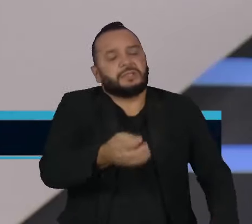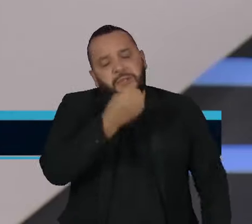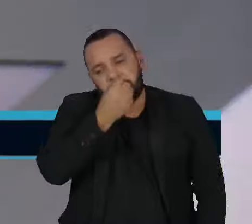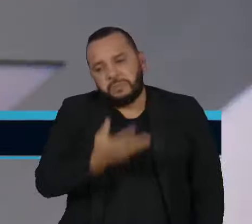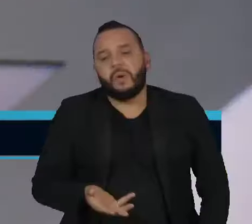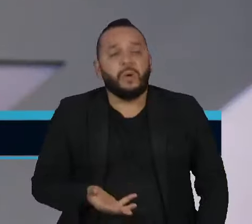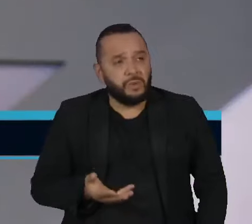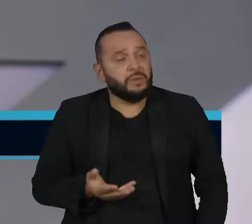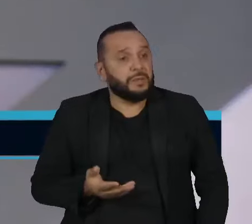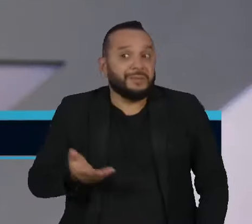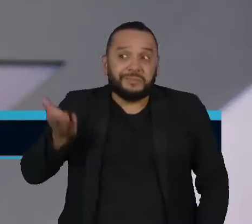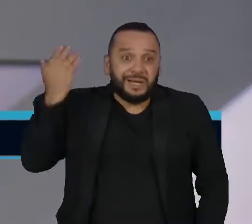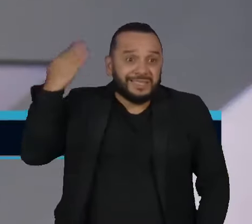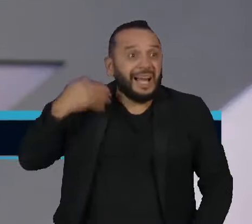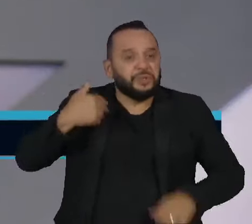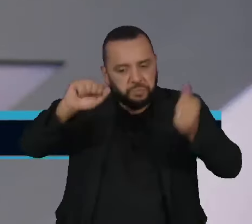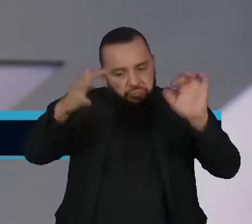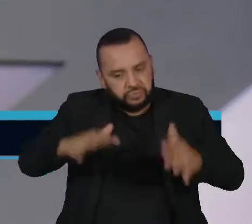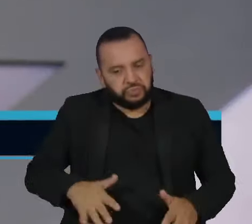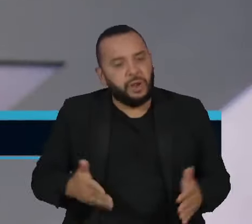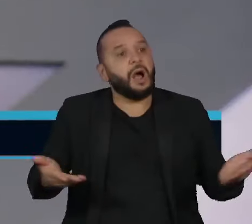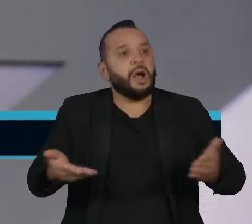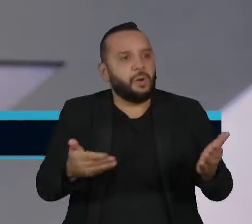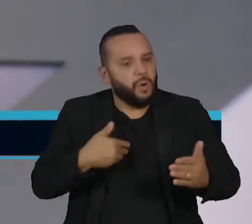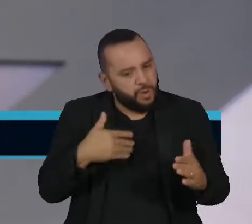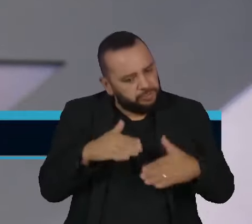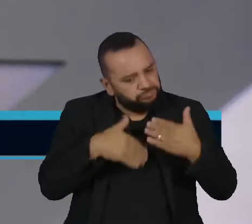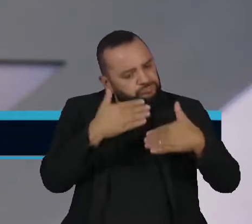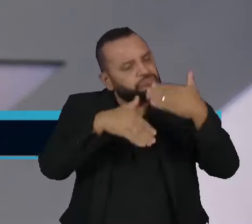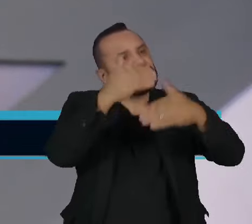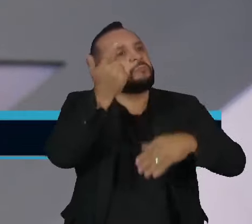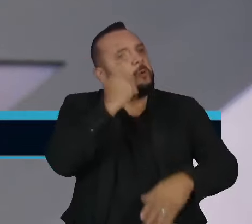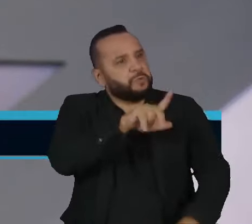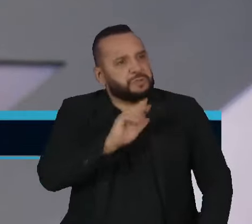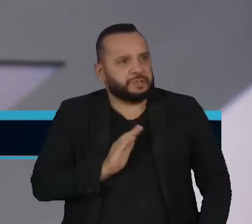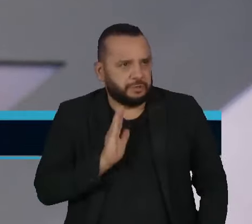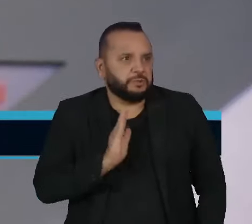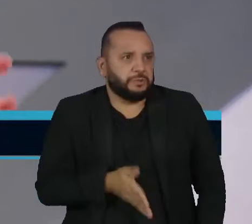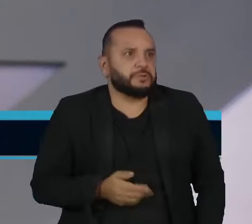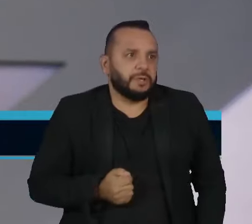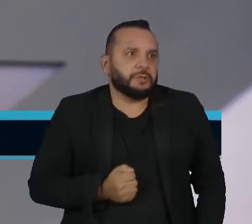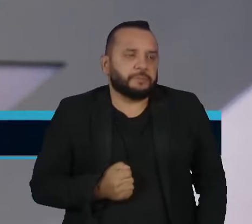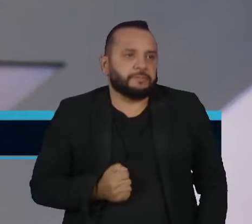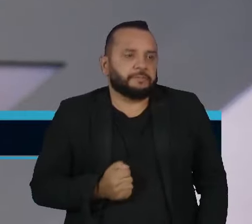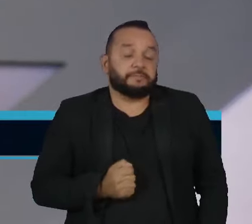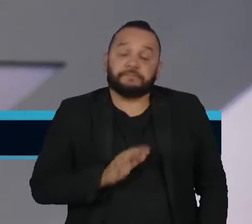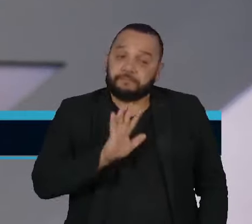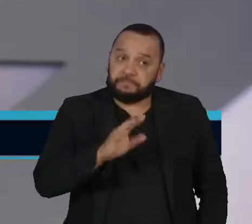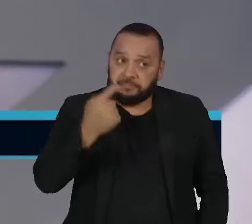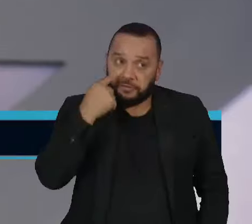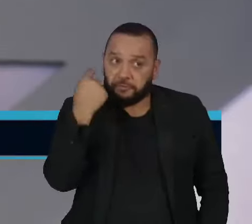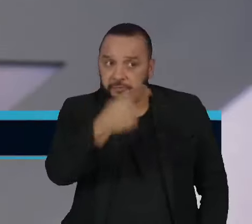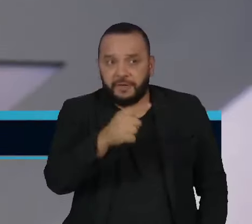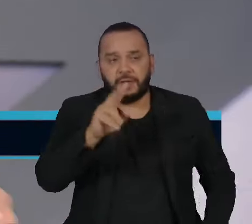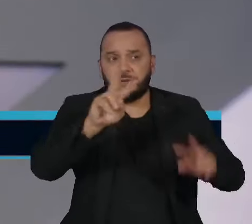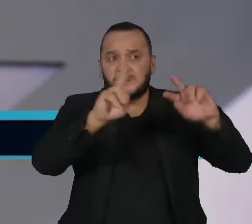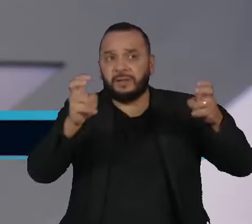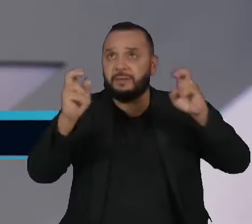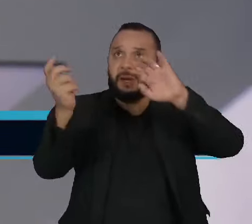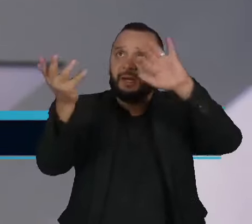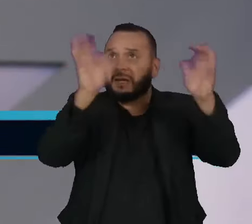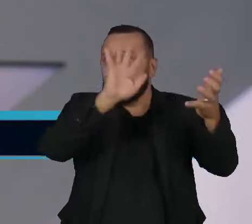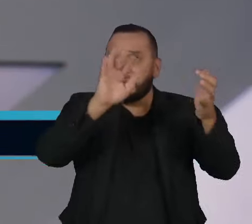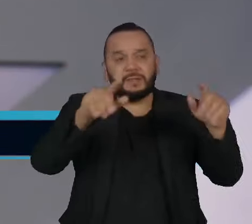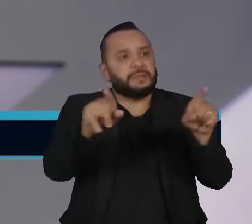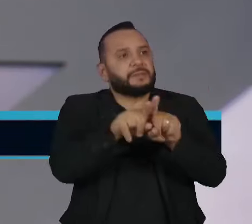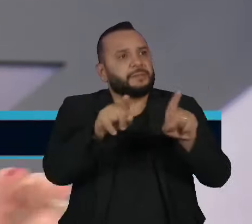ela vem sendo recuperada, mas ela já era também longe do que se precisava. O tipo de reação, quando a gente olha para a questão climática e olha para